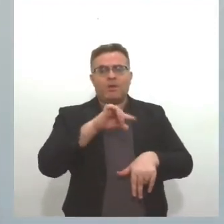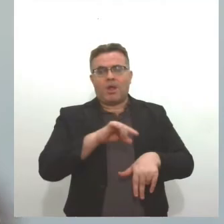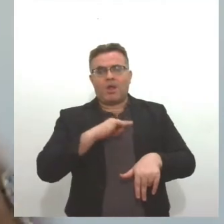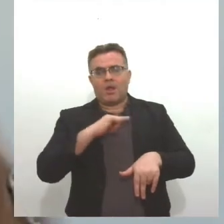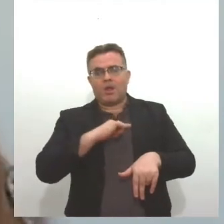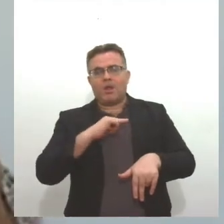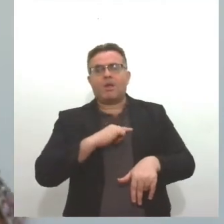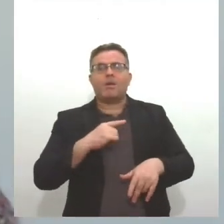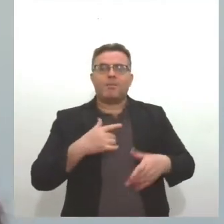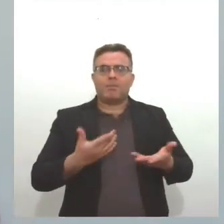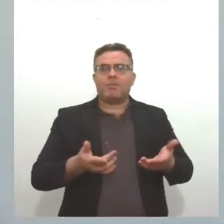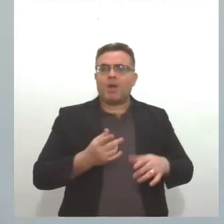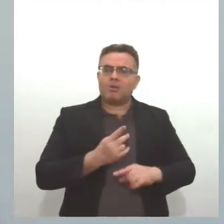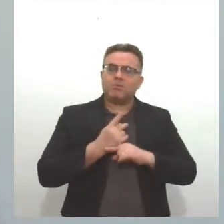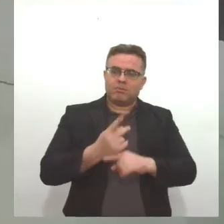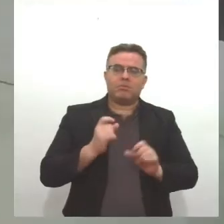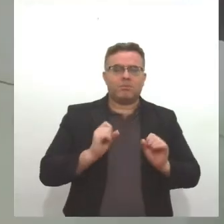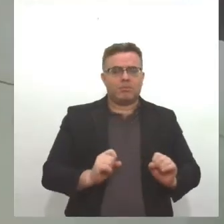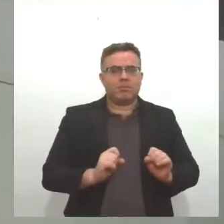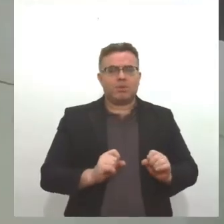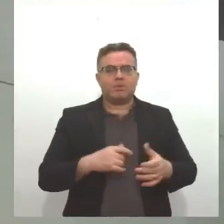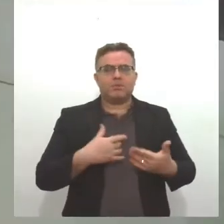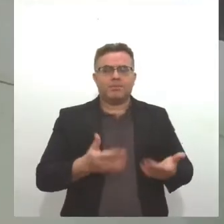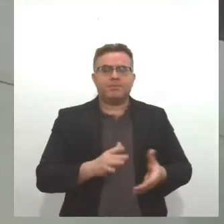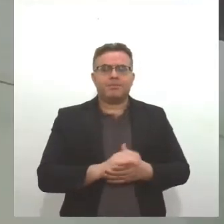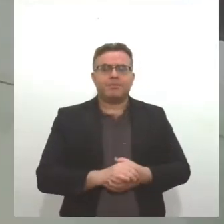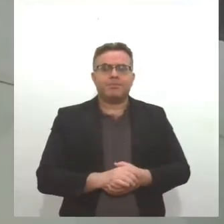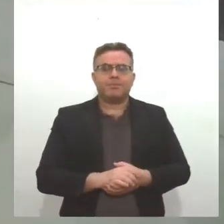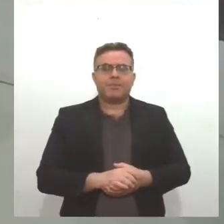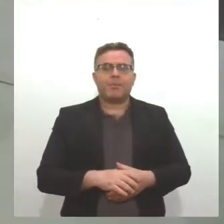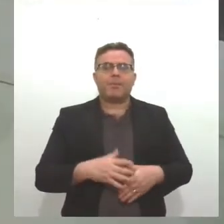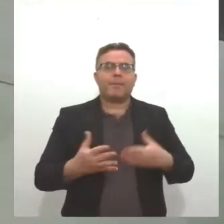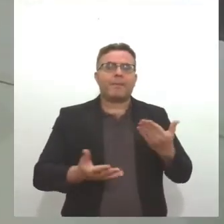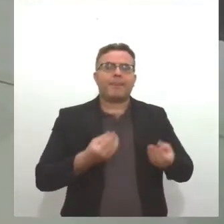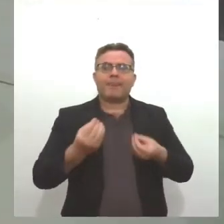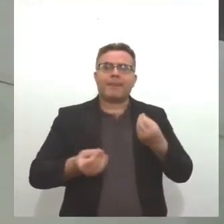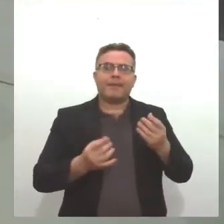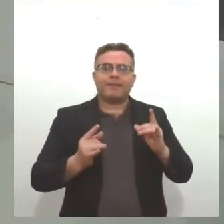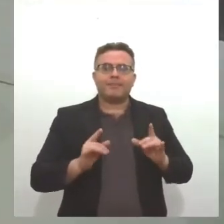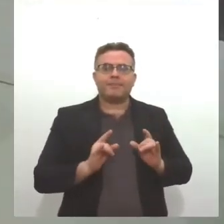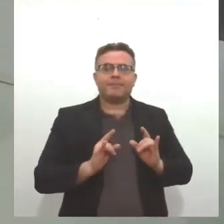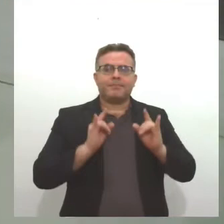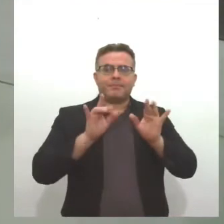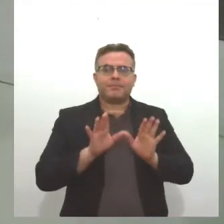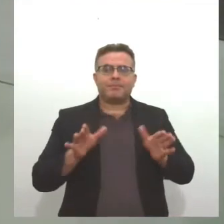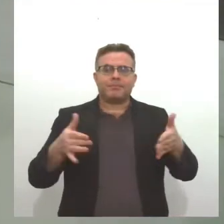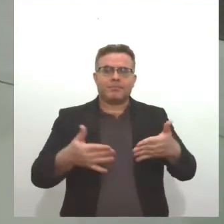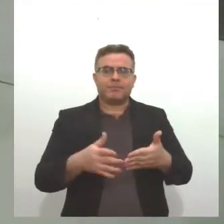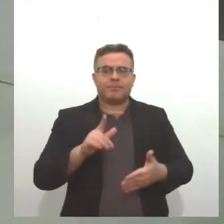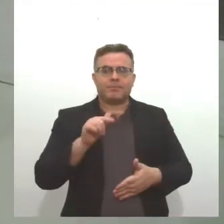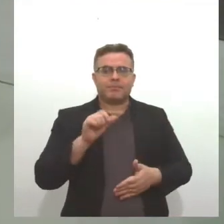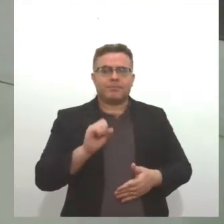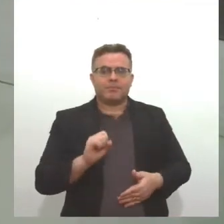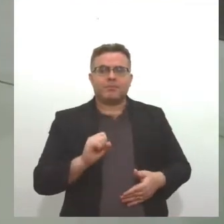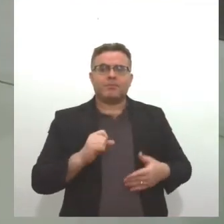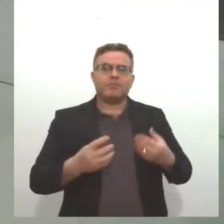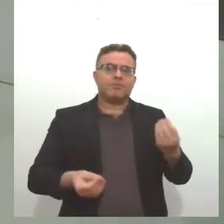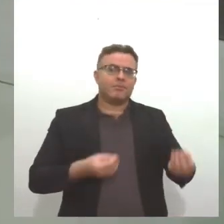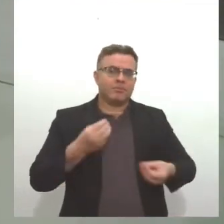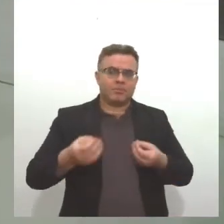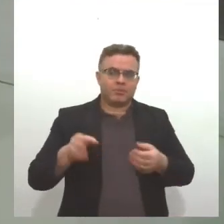precisar. A gente agora também quer saber sobre os condomínios, né, sobre o gás de cozinha que é